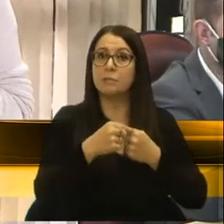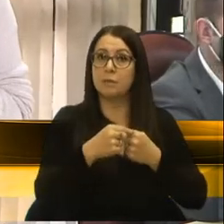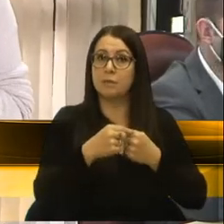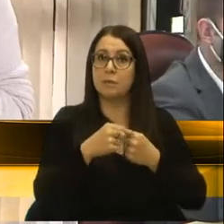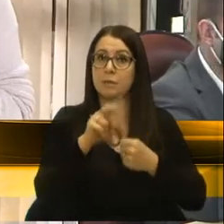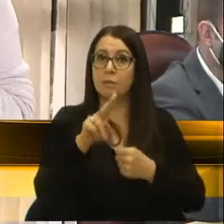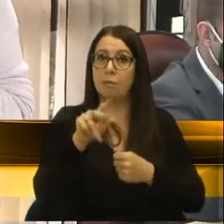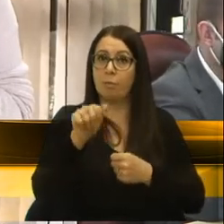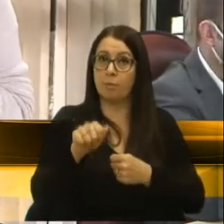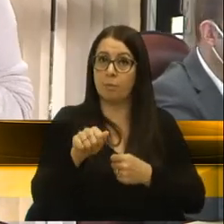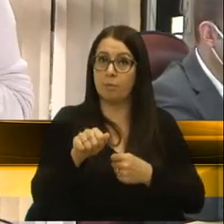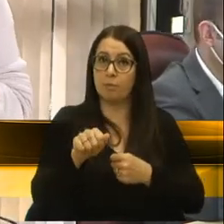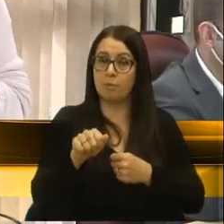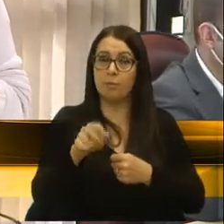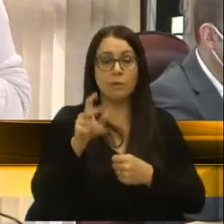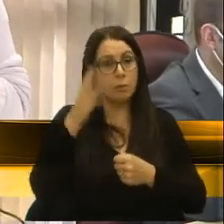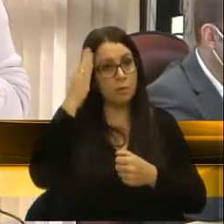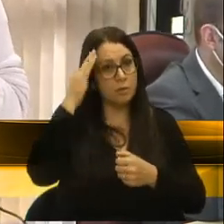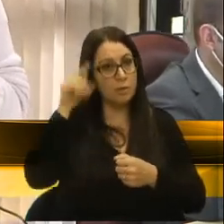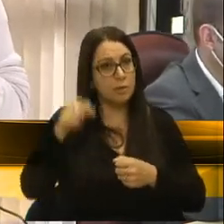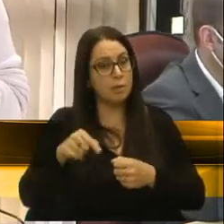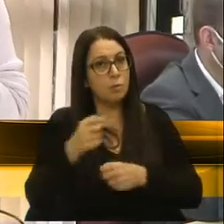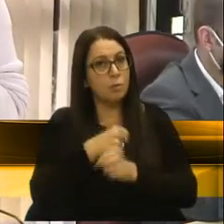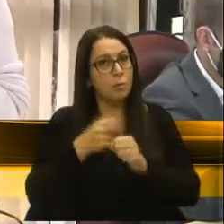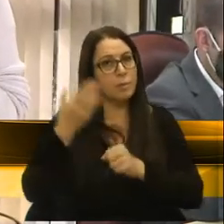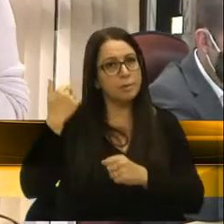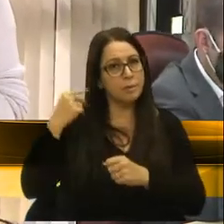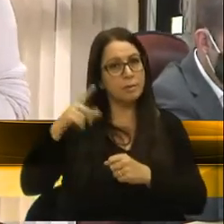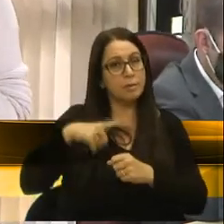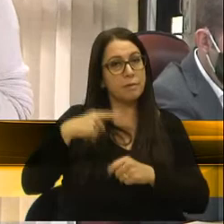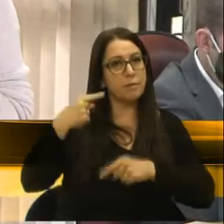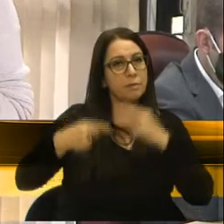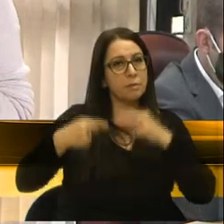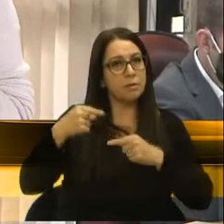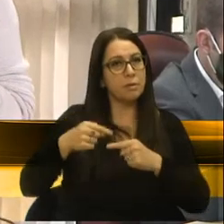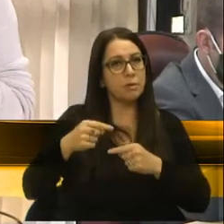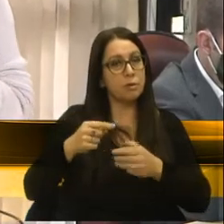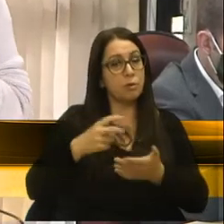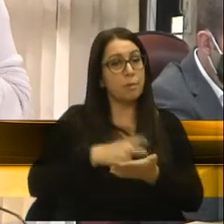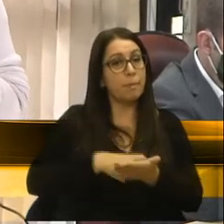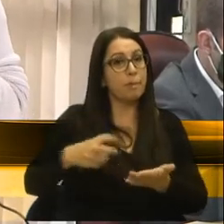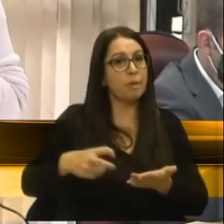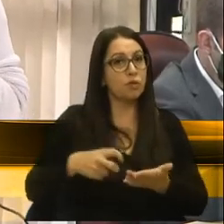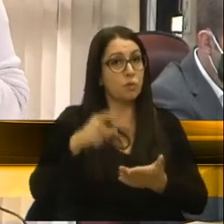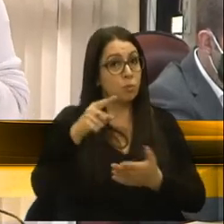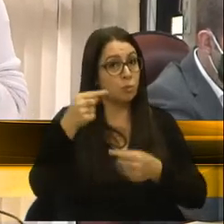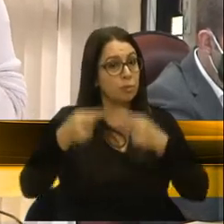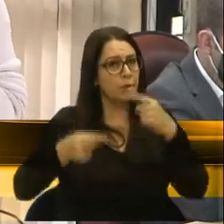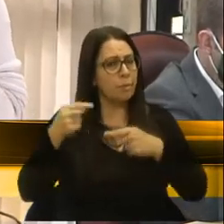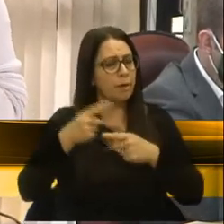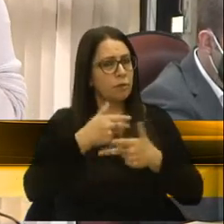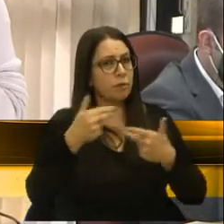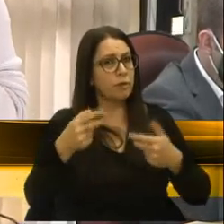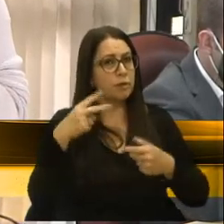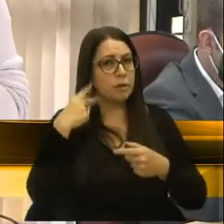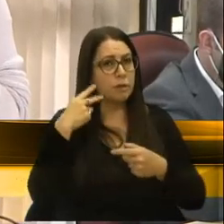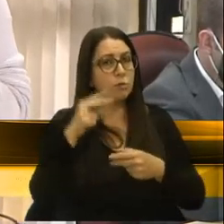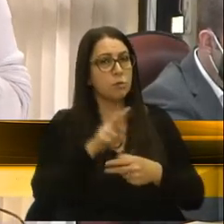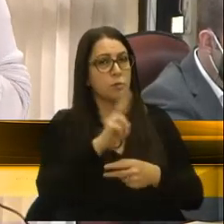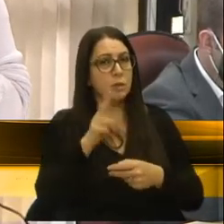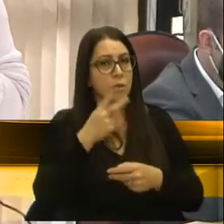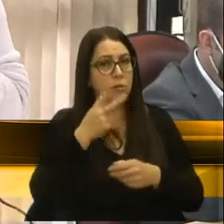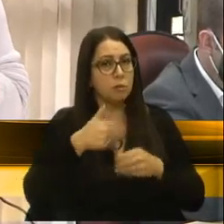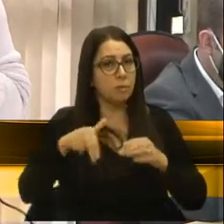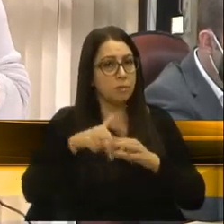UPAs. Eu sei que aqui, no ano passado, quando a gente debatia a questão do impeachment, um dos debates, vários vereadores aqui utilizaram